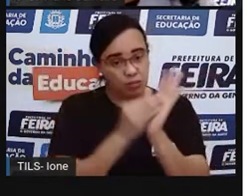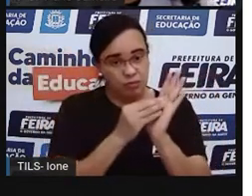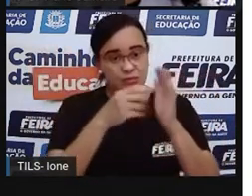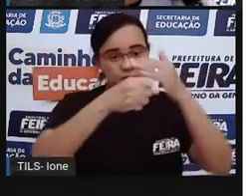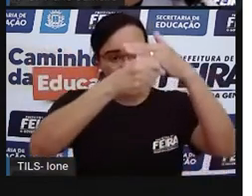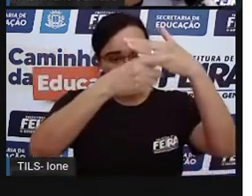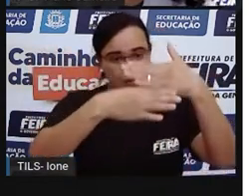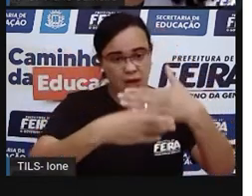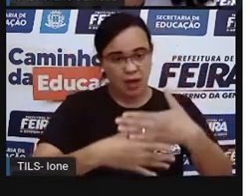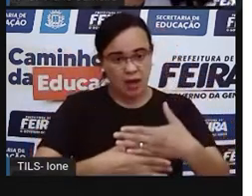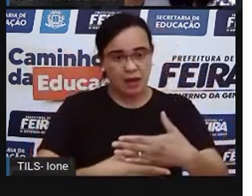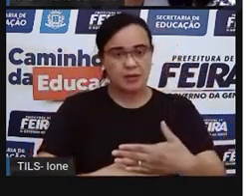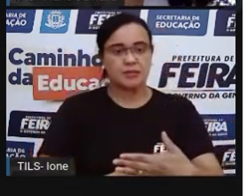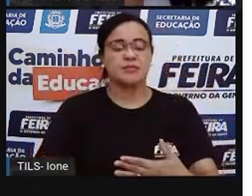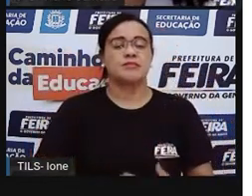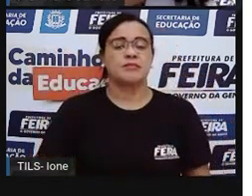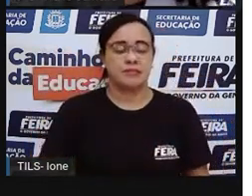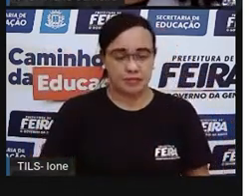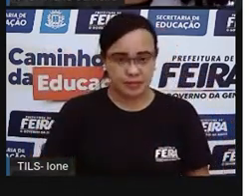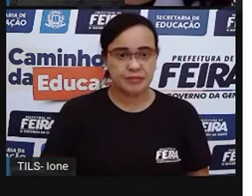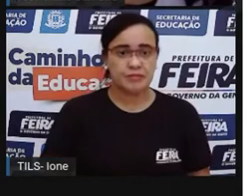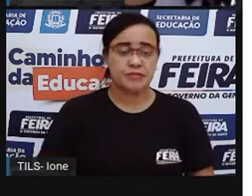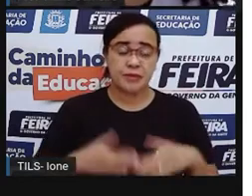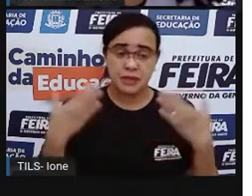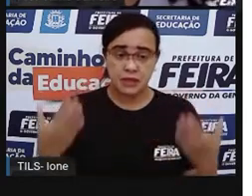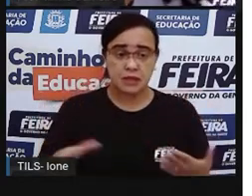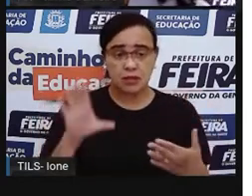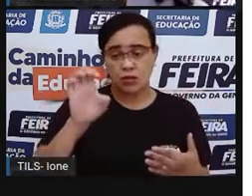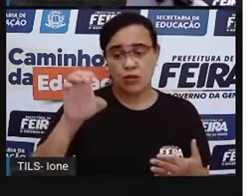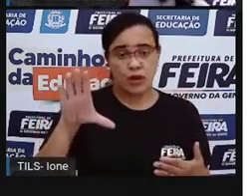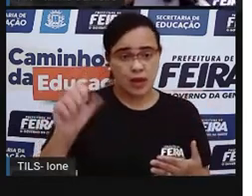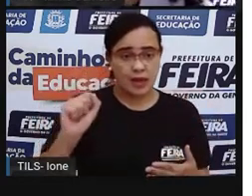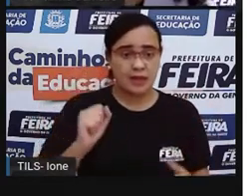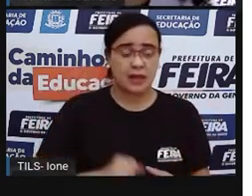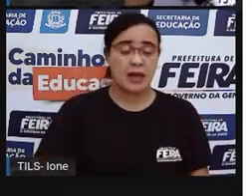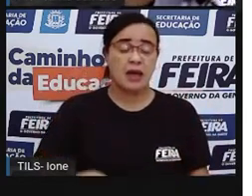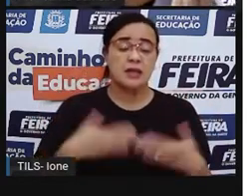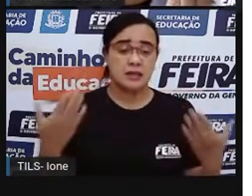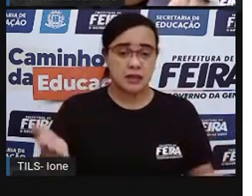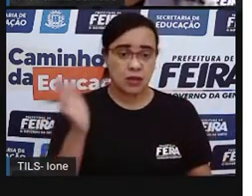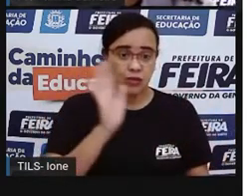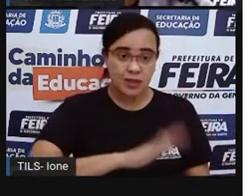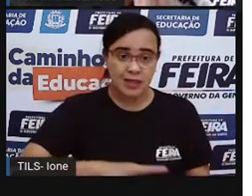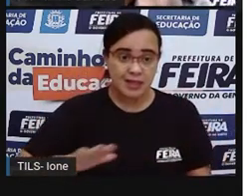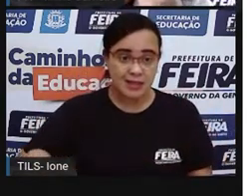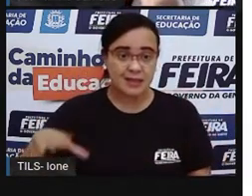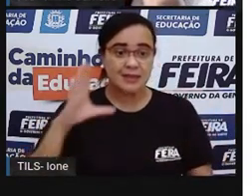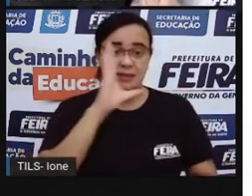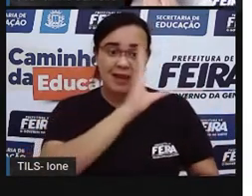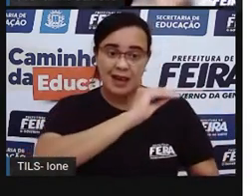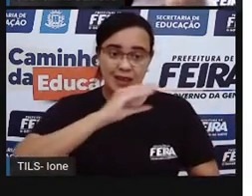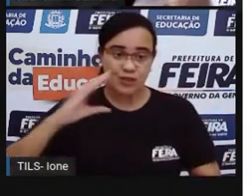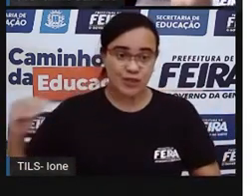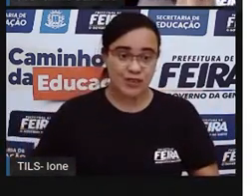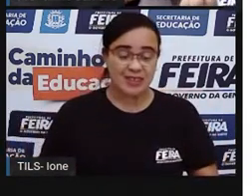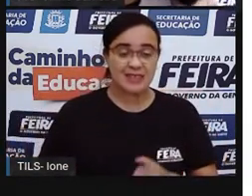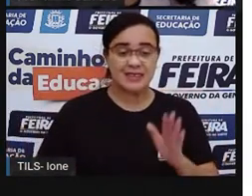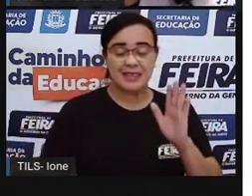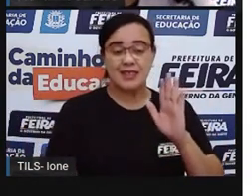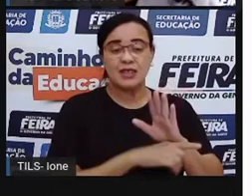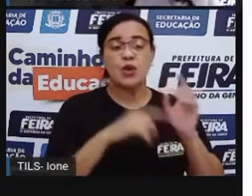E aí, ó, com o ECA, as crianças e os adolescentes começam a adquirir direitos e